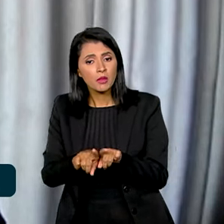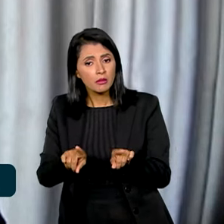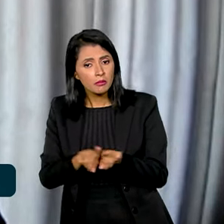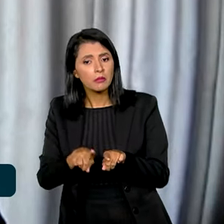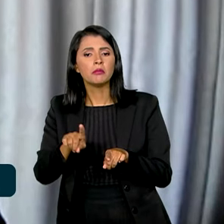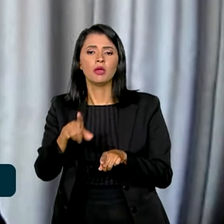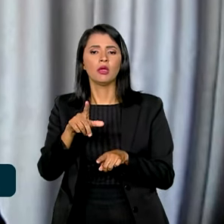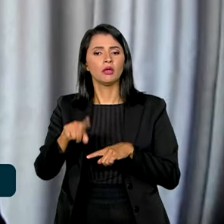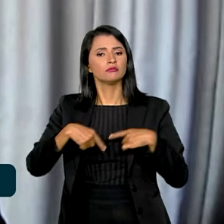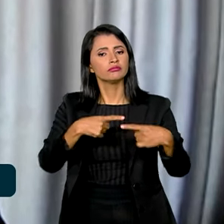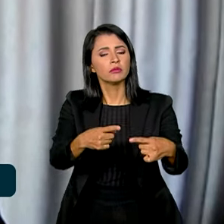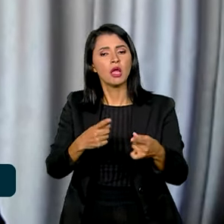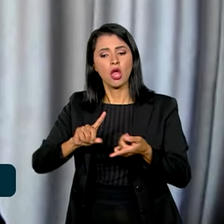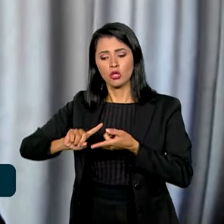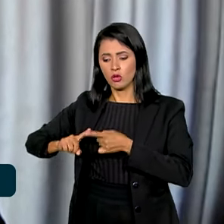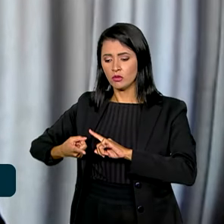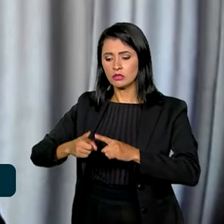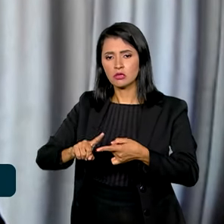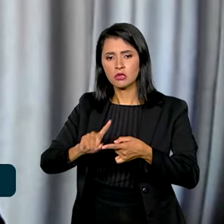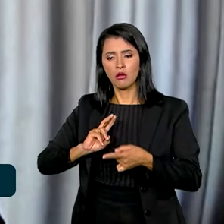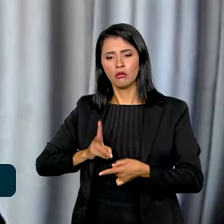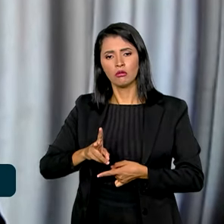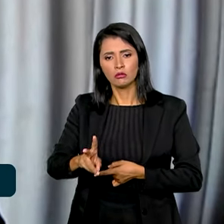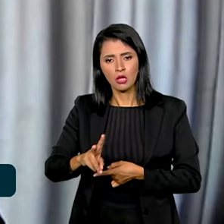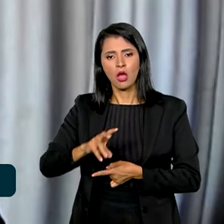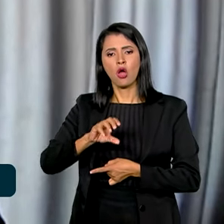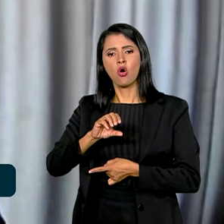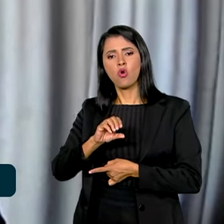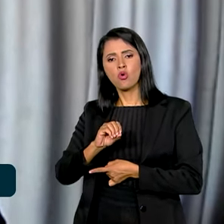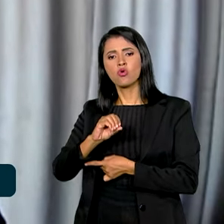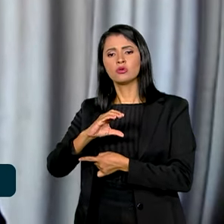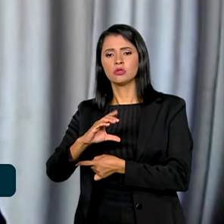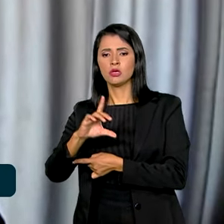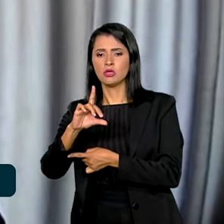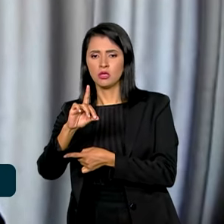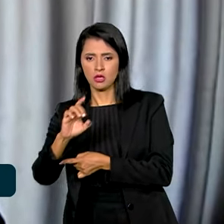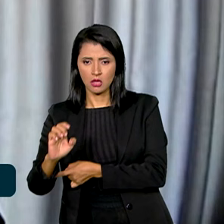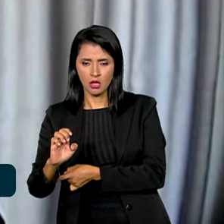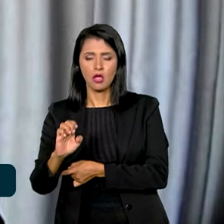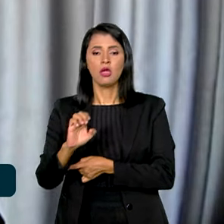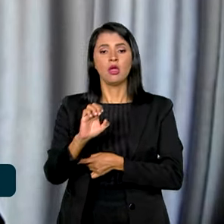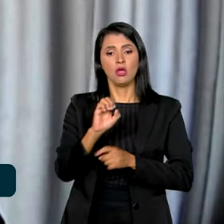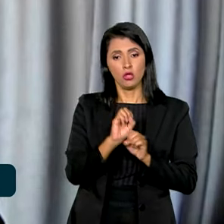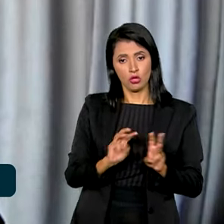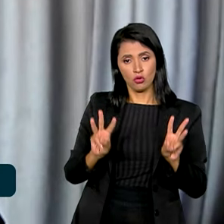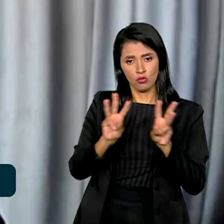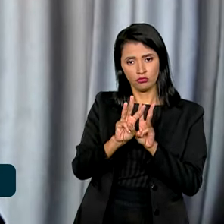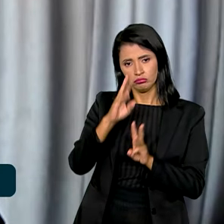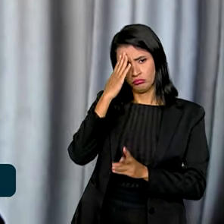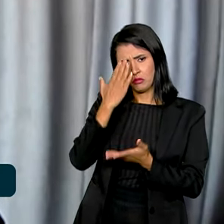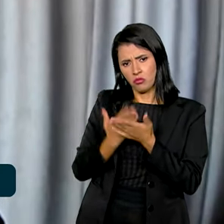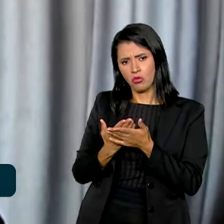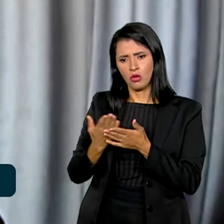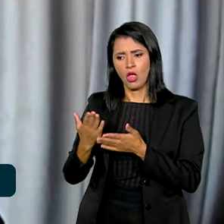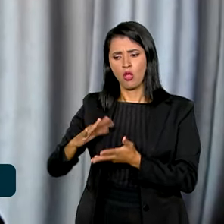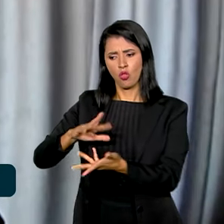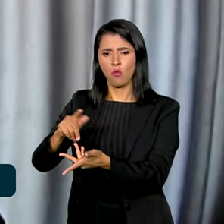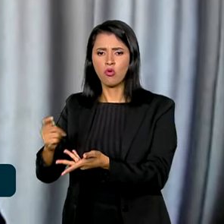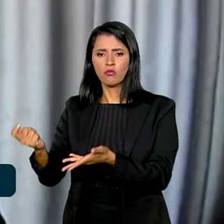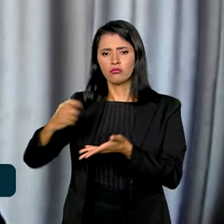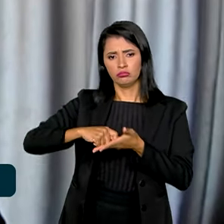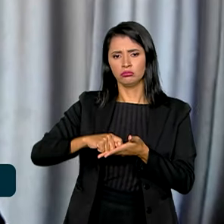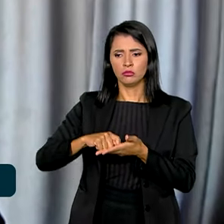avançar nas negociações em andamento na OCDE e na ONU, acreditamos que uma tributação mínima global sobre a